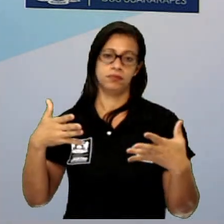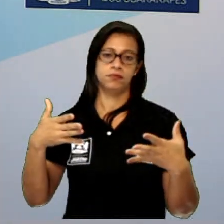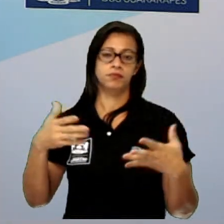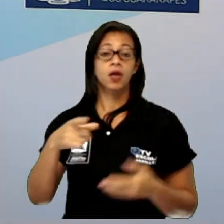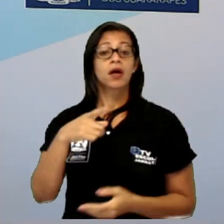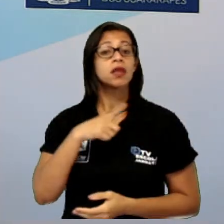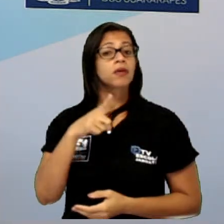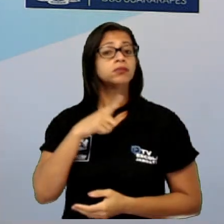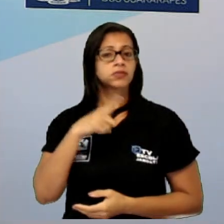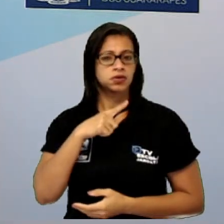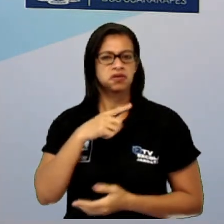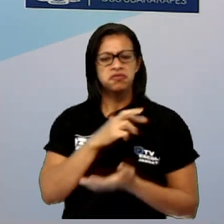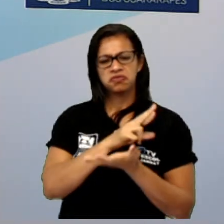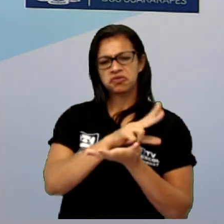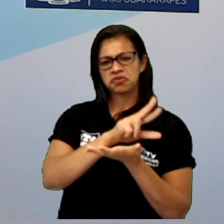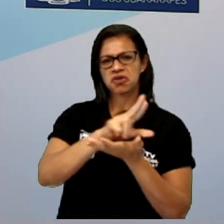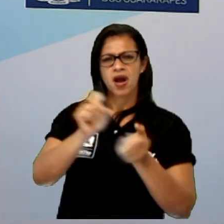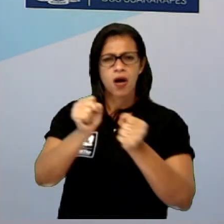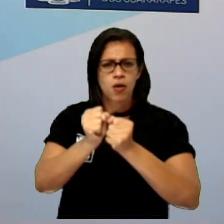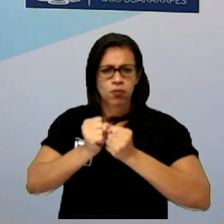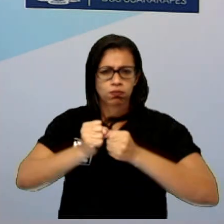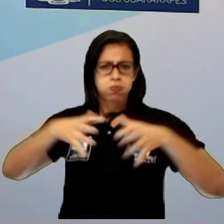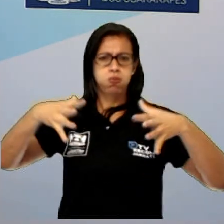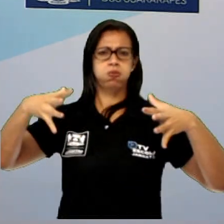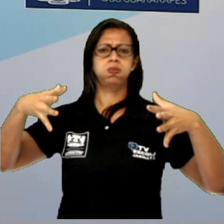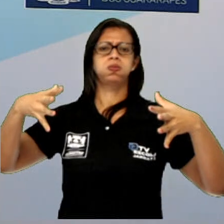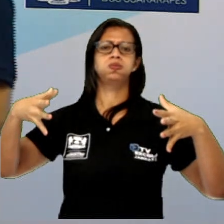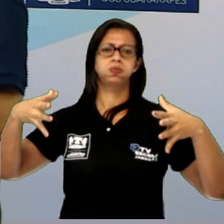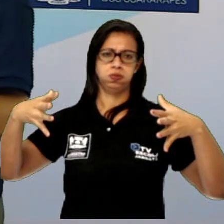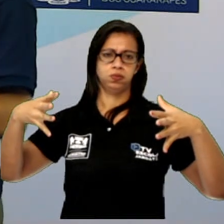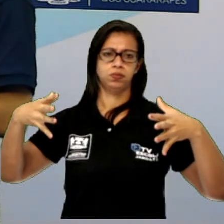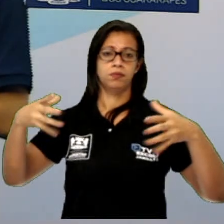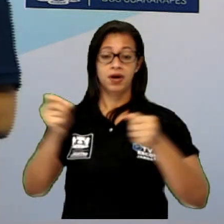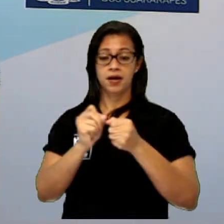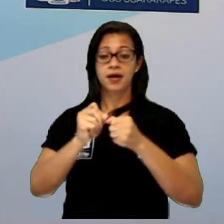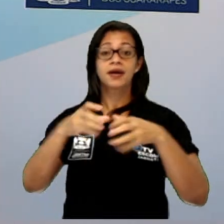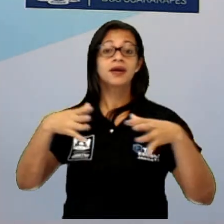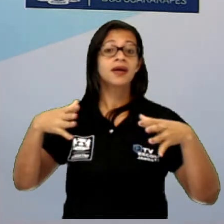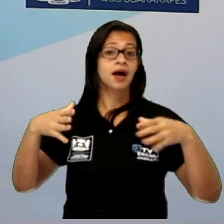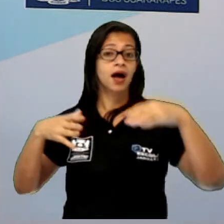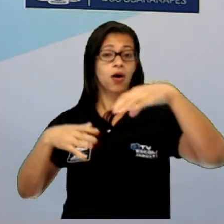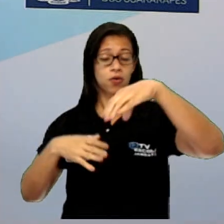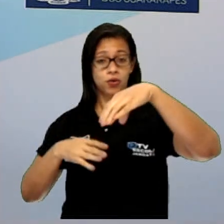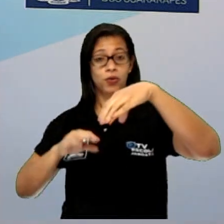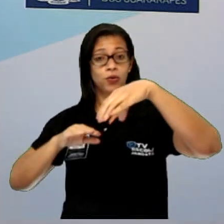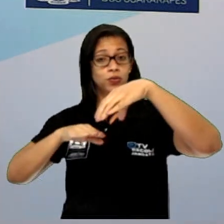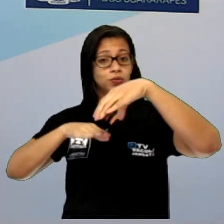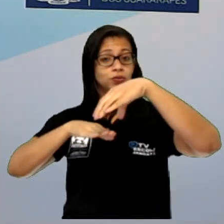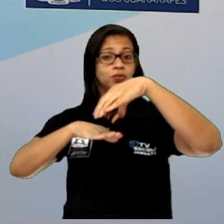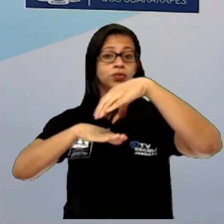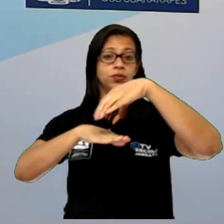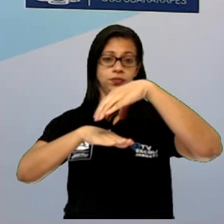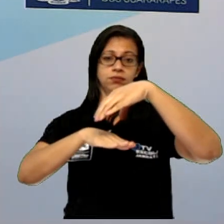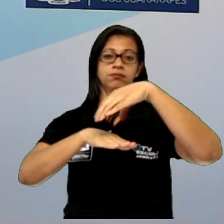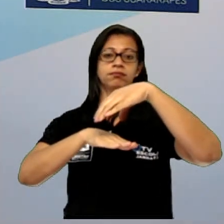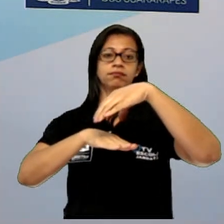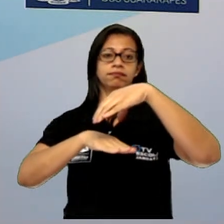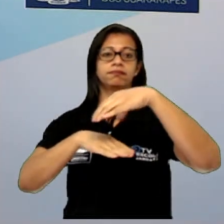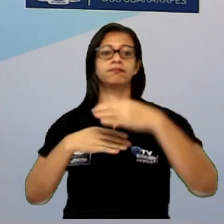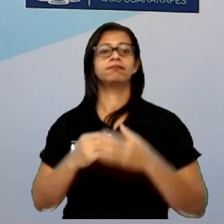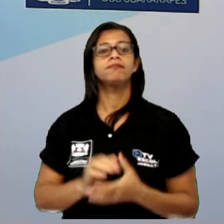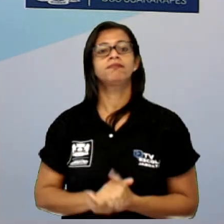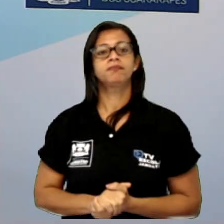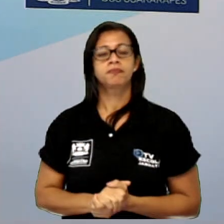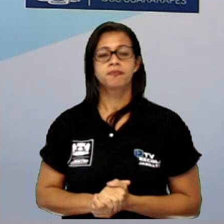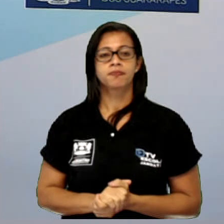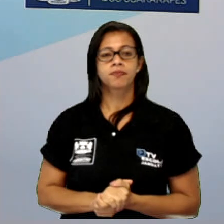para criar o túnel, né? Aí é o túnel da parte externa, né? A parte de fora, vocês estão vendo